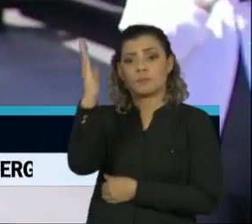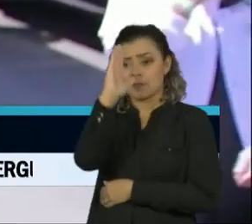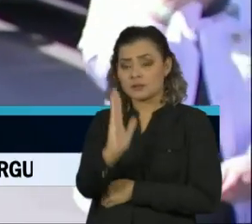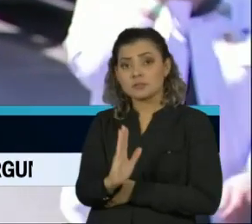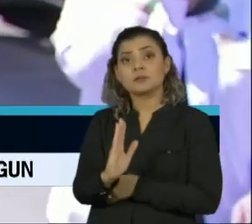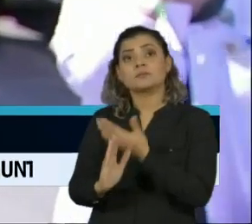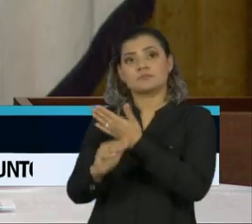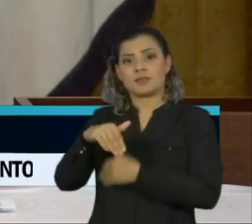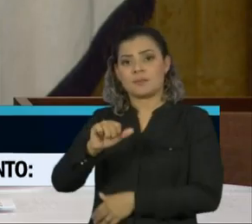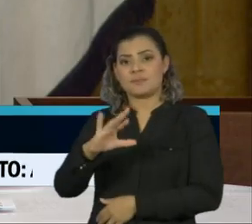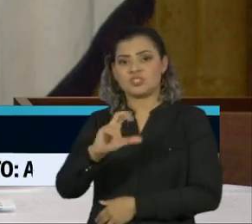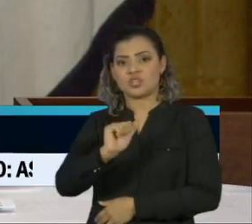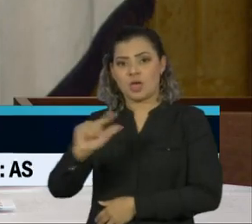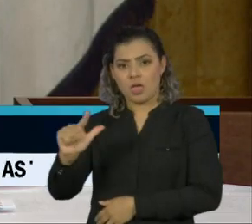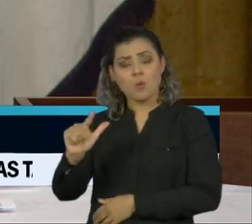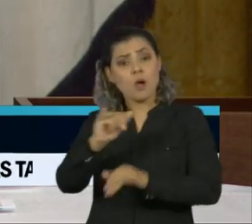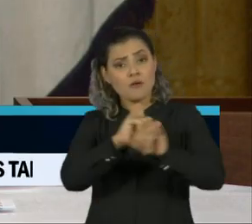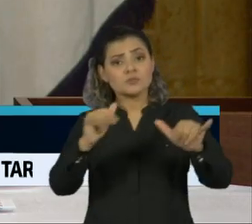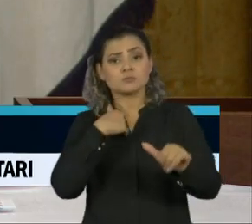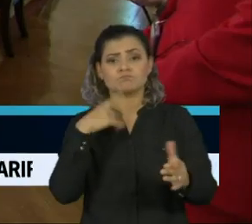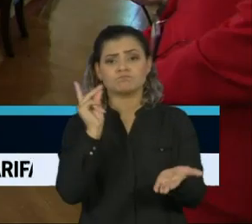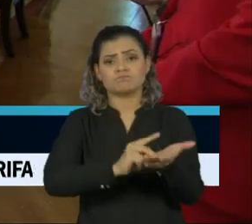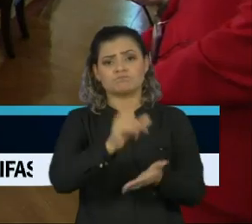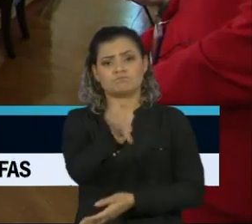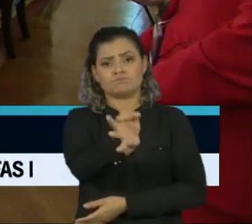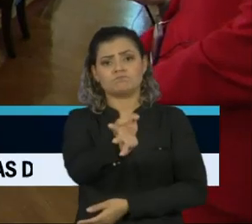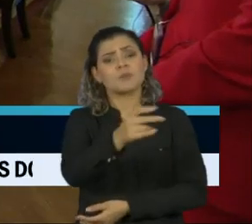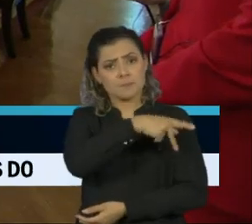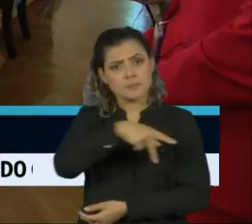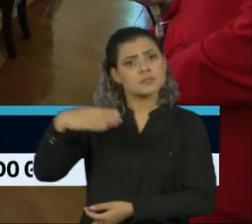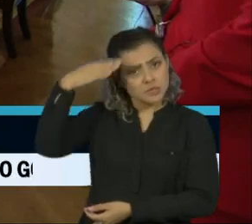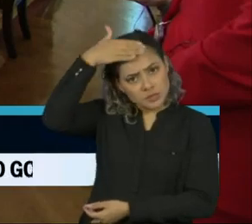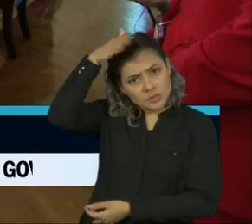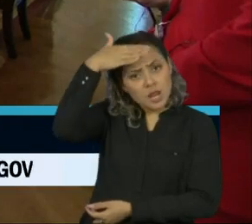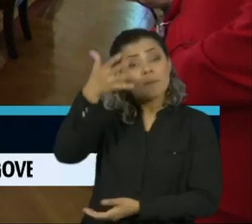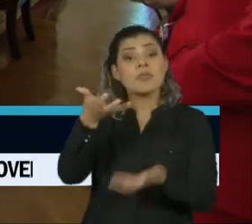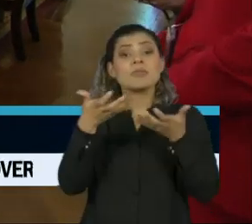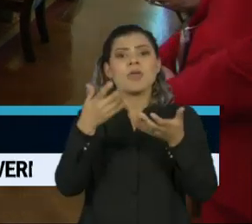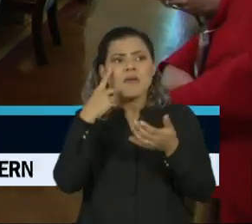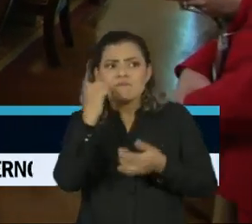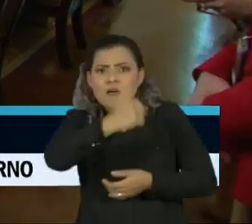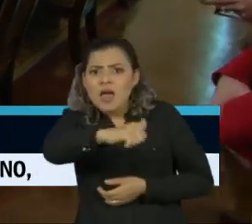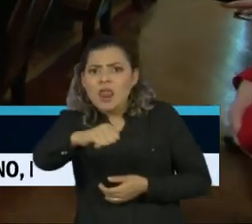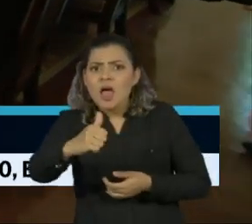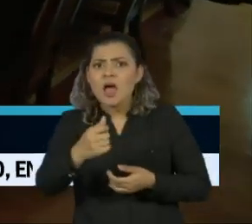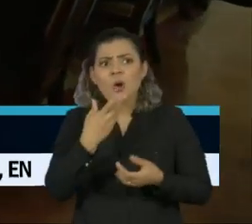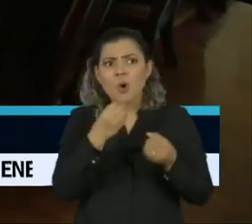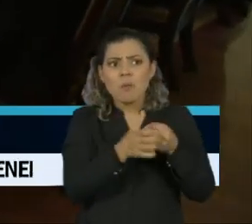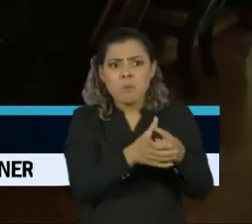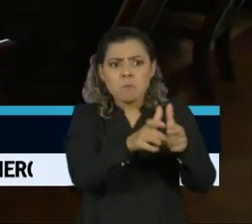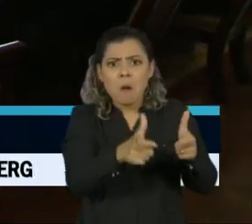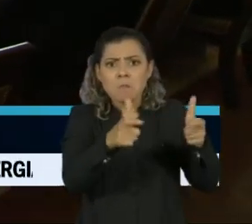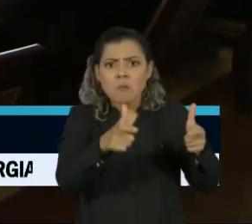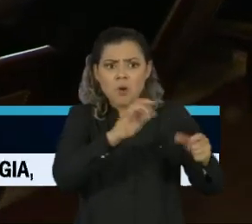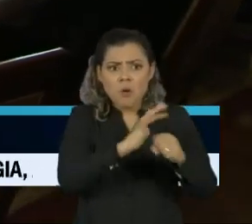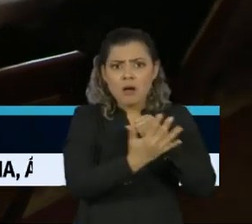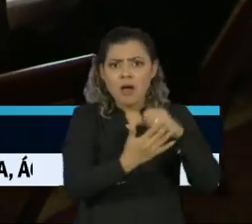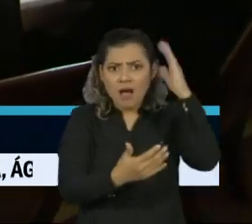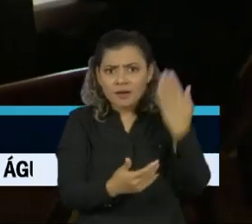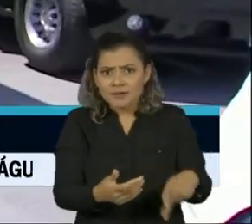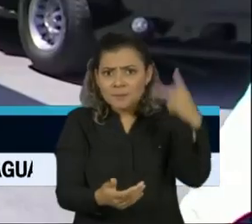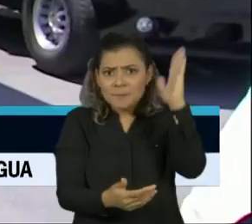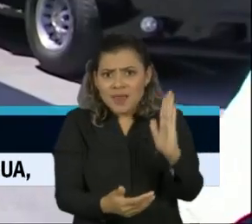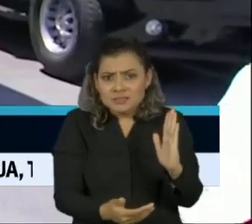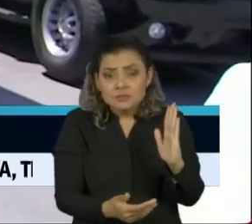Mike Pence confirmou a declaração do presidente Donald Trump. A Casa Branca está acompanhando o avanço do coronavírus no Brasil e estuda